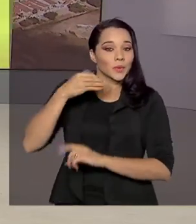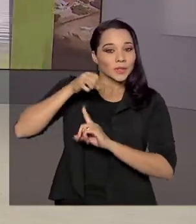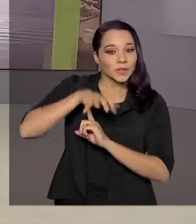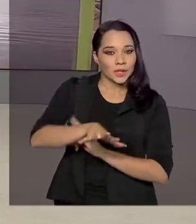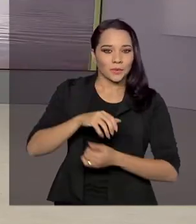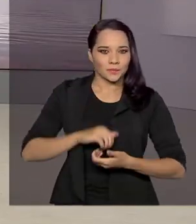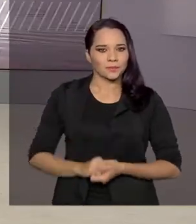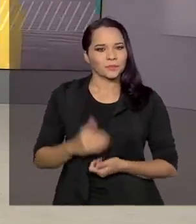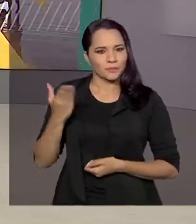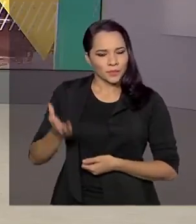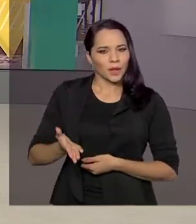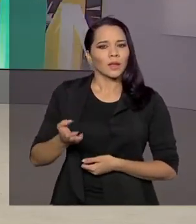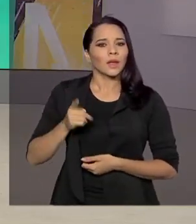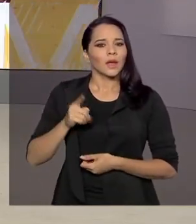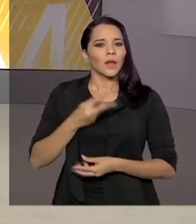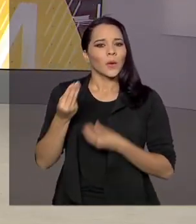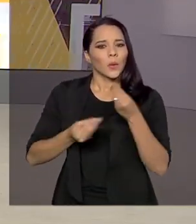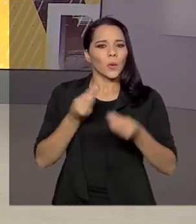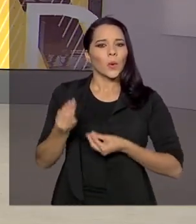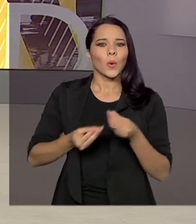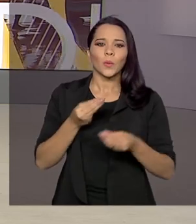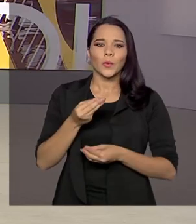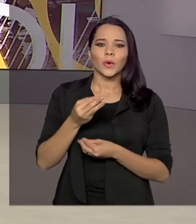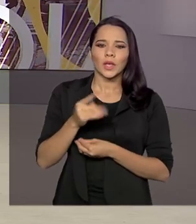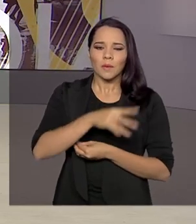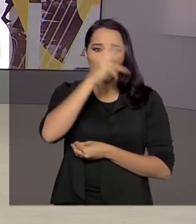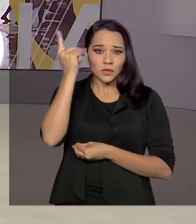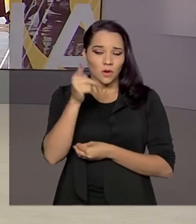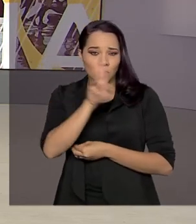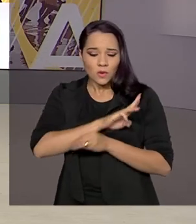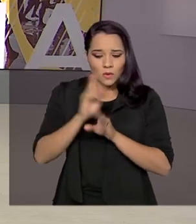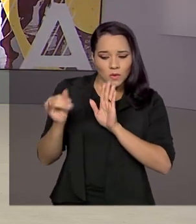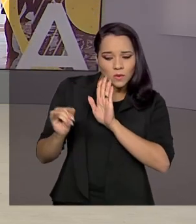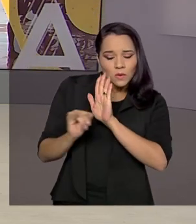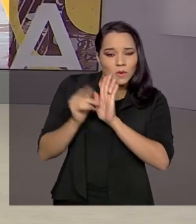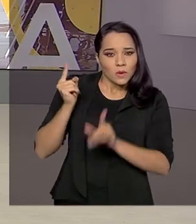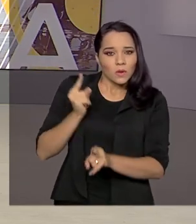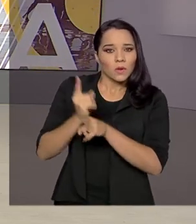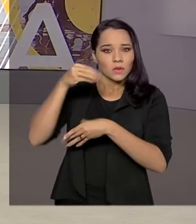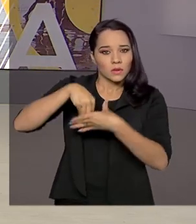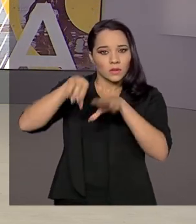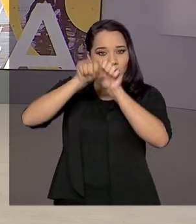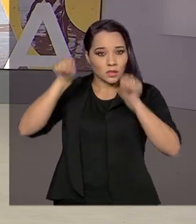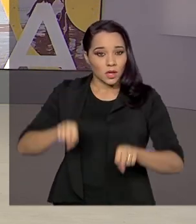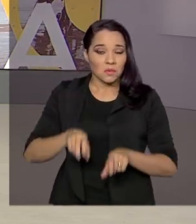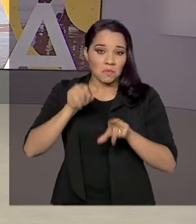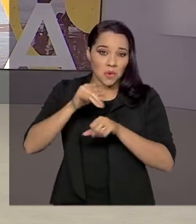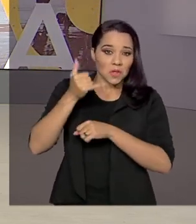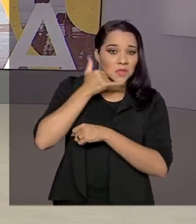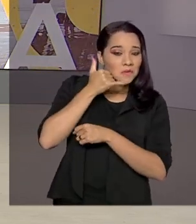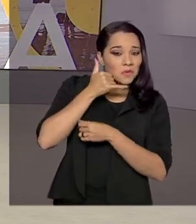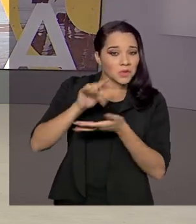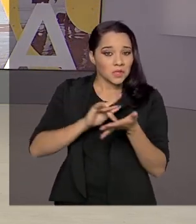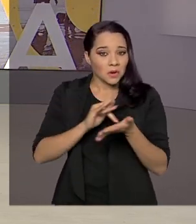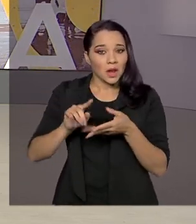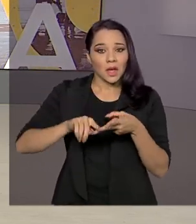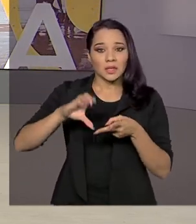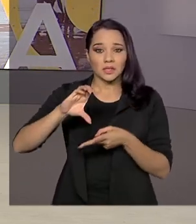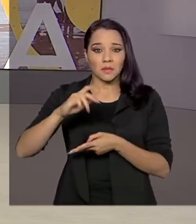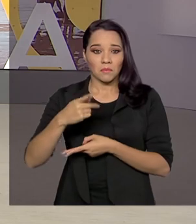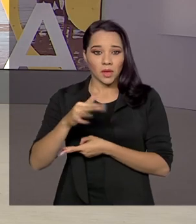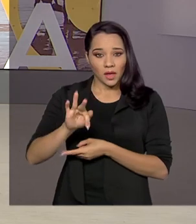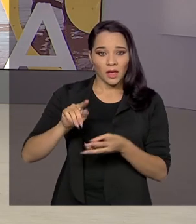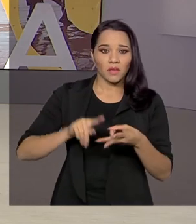A chave é a forma como a conta do usuário será identificada no sistema. Pode ser telefone celular, CPF,